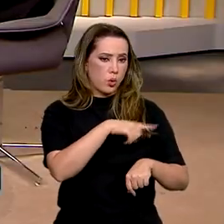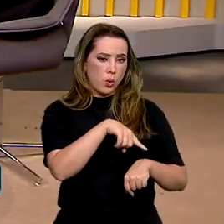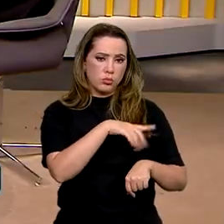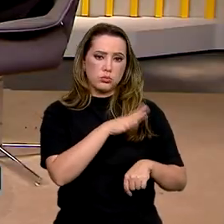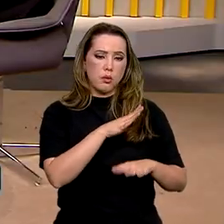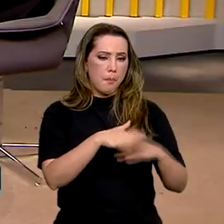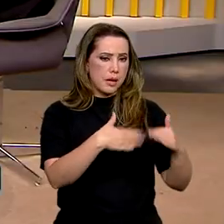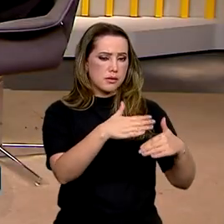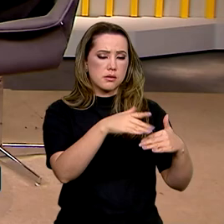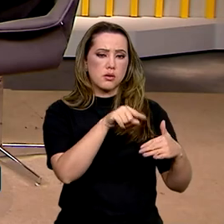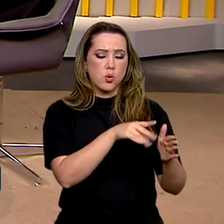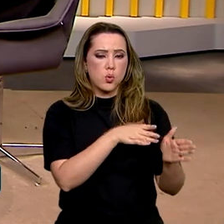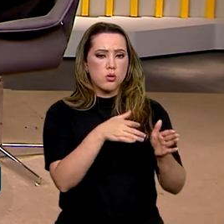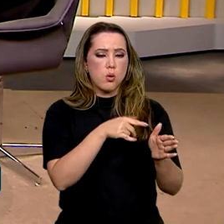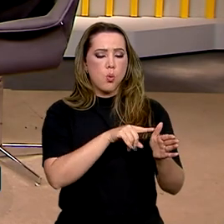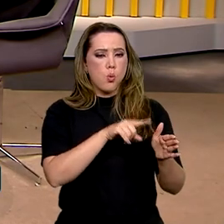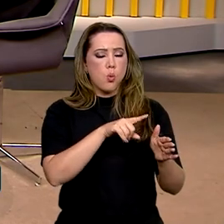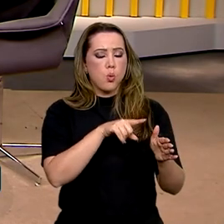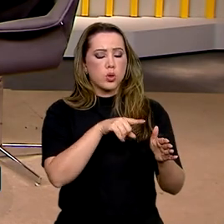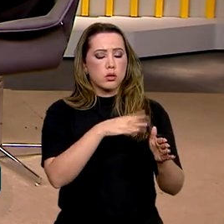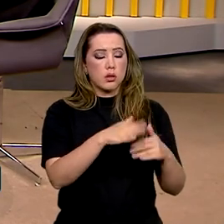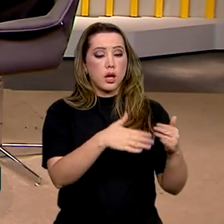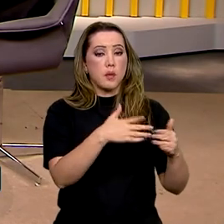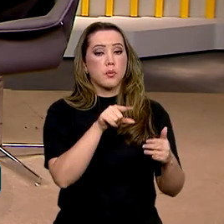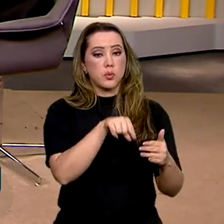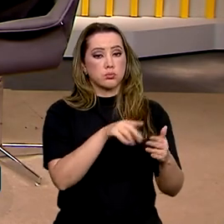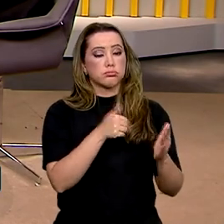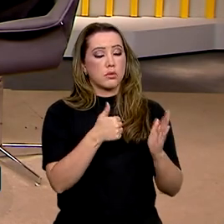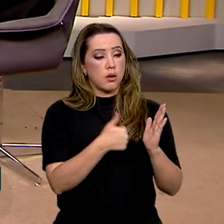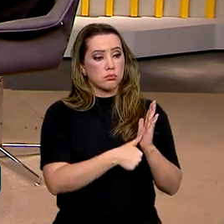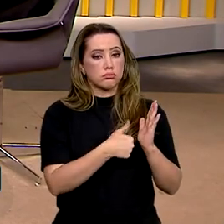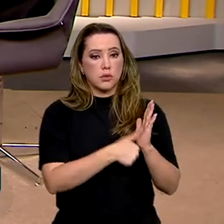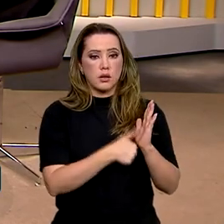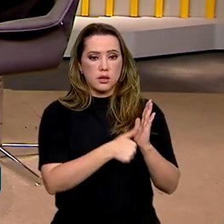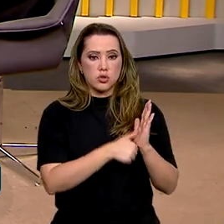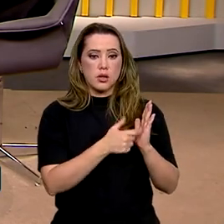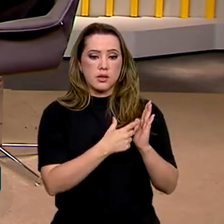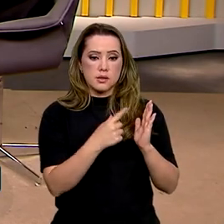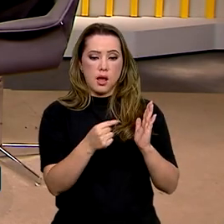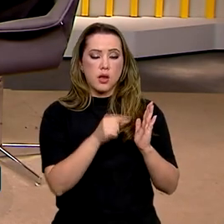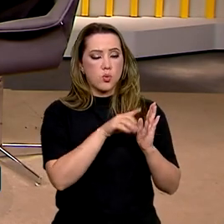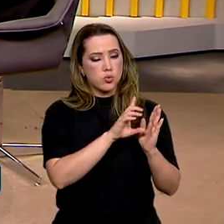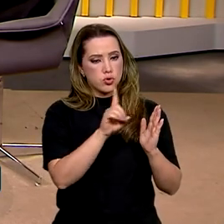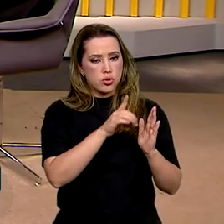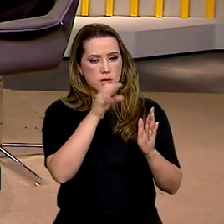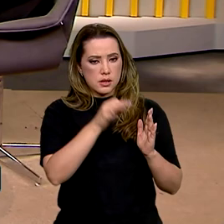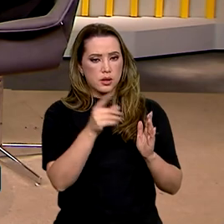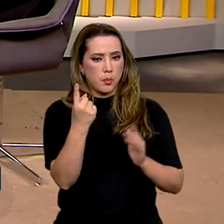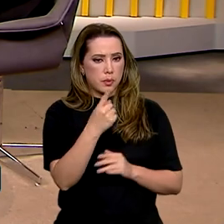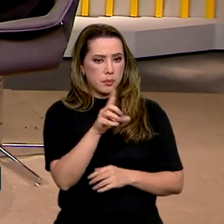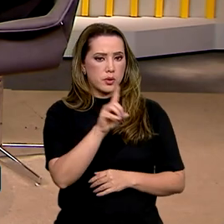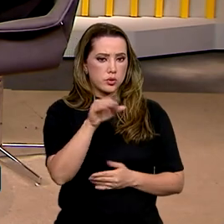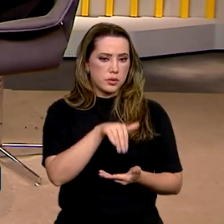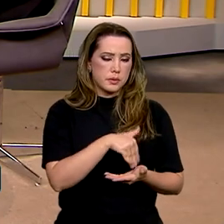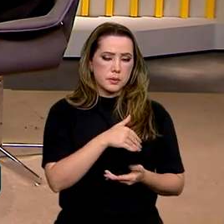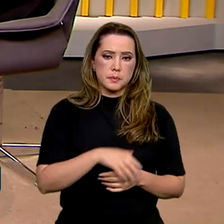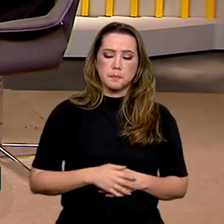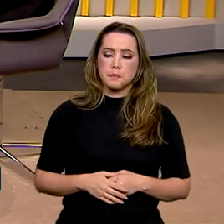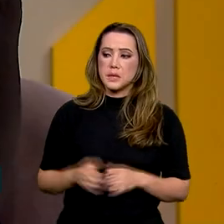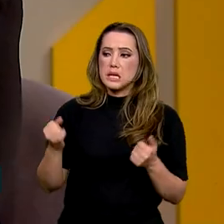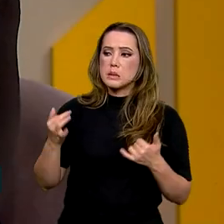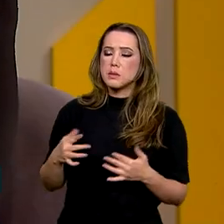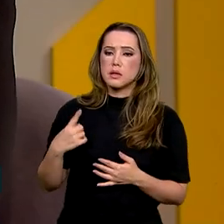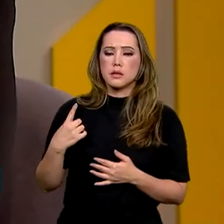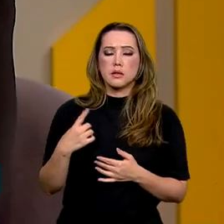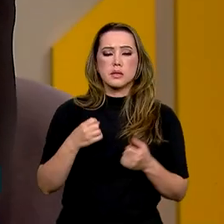aposentar, tempo. Quando sai a sua carteira, sai com essa data. Certo. Eu queria que a senhora falasse também nos locais onde não tem internet, por exemplo, nas